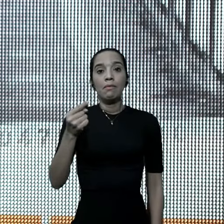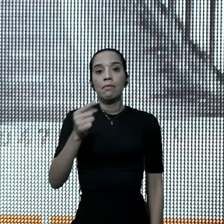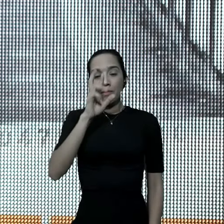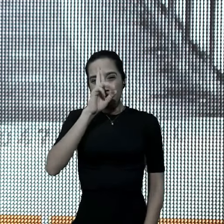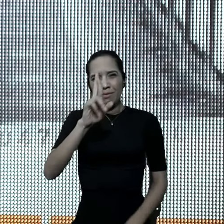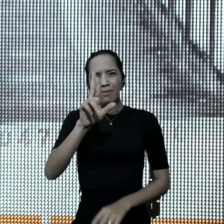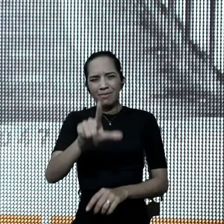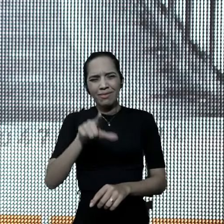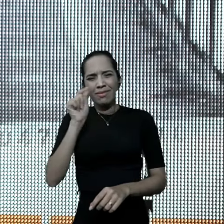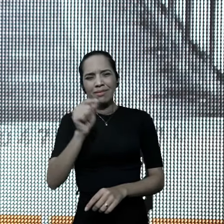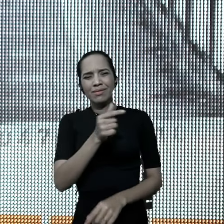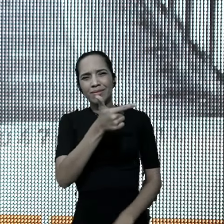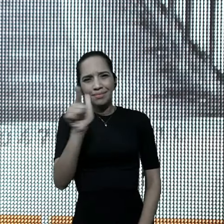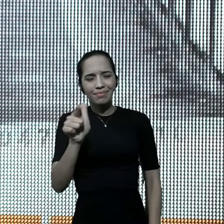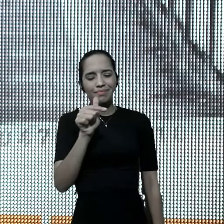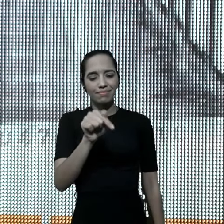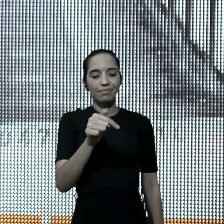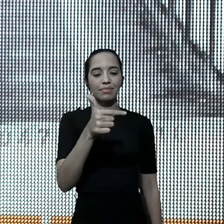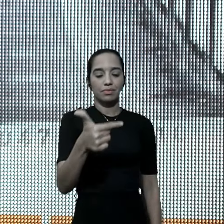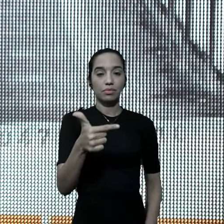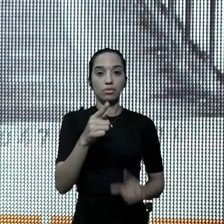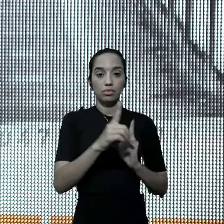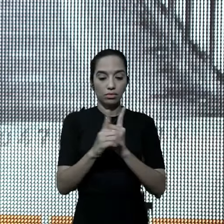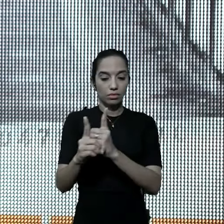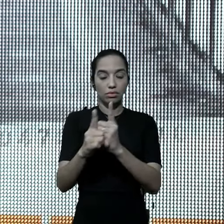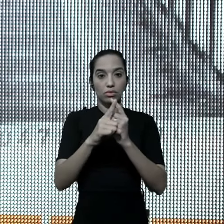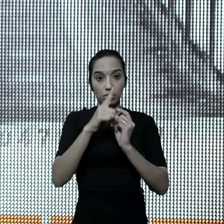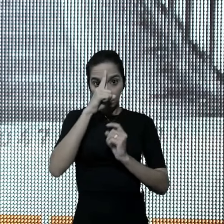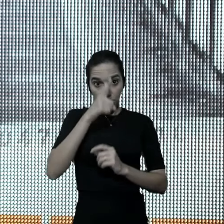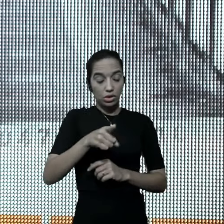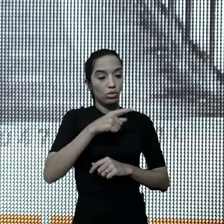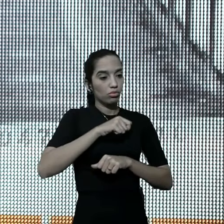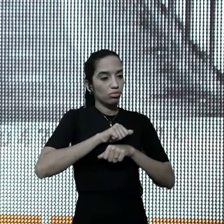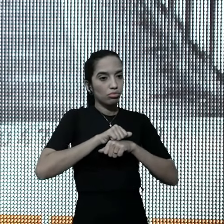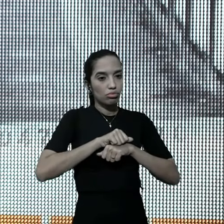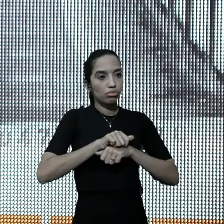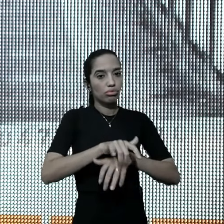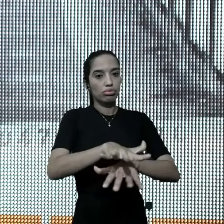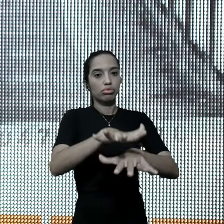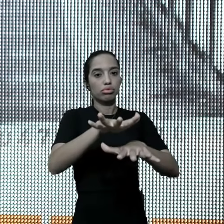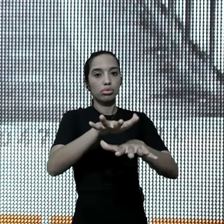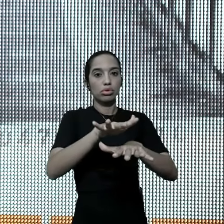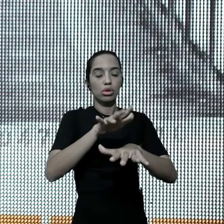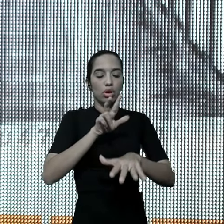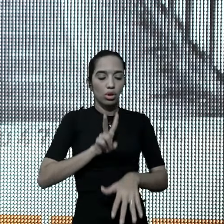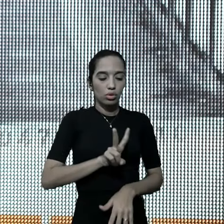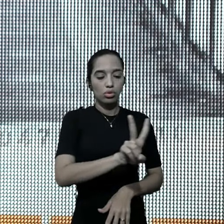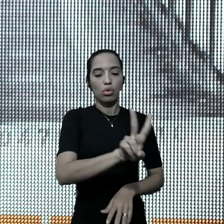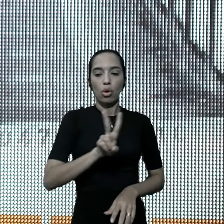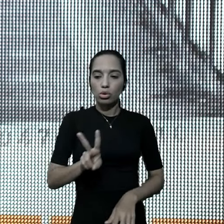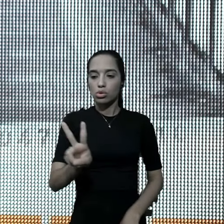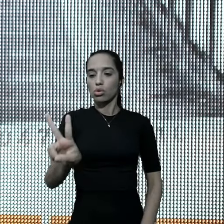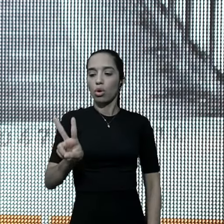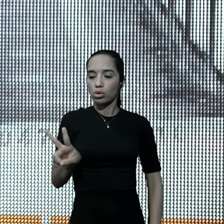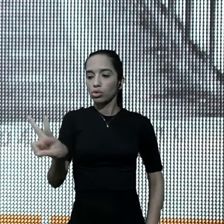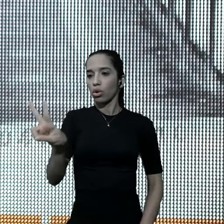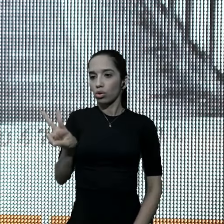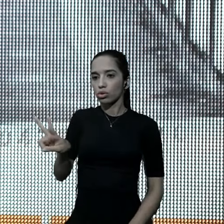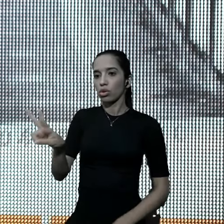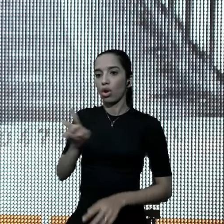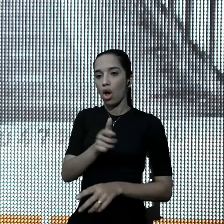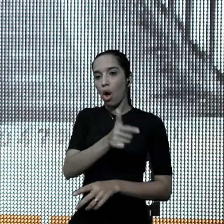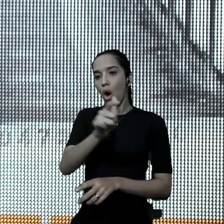escolheu, outros setenta, e dois discípulos, e enviou-os, a sua frente, dois a dois, às outras localidades,